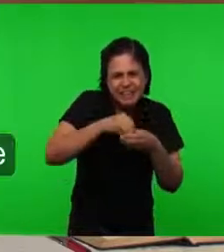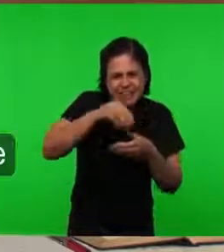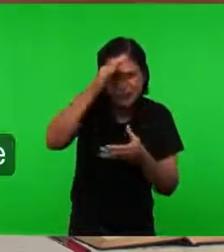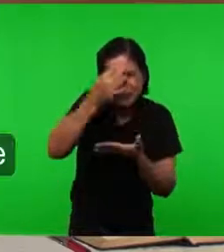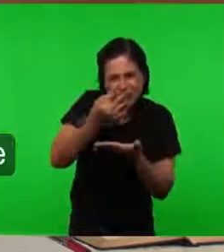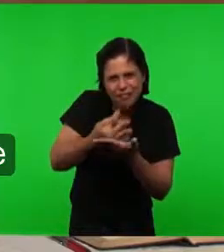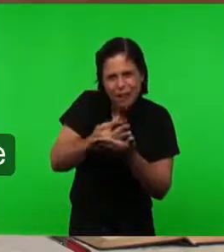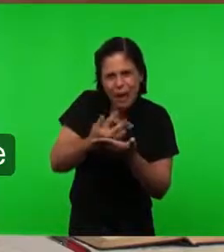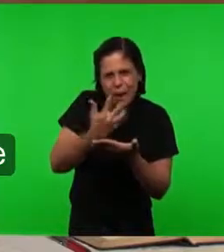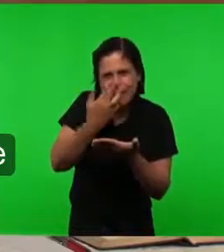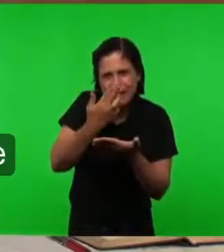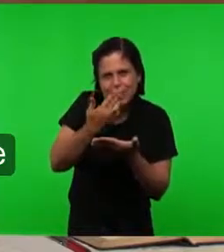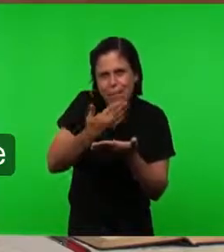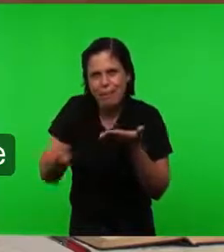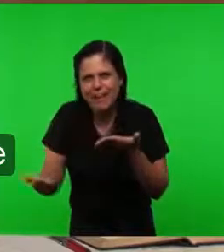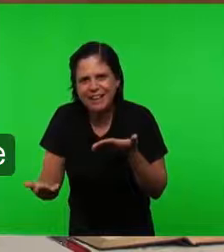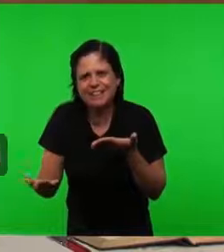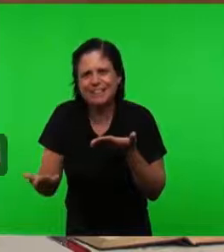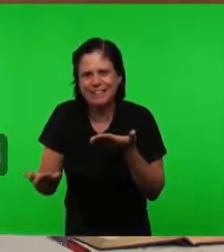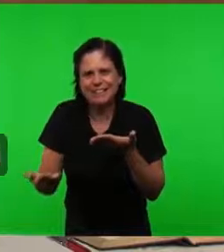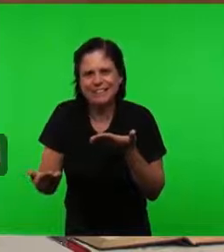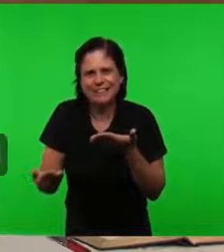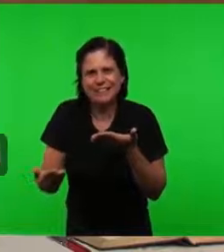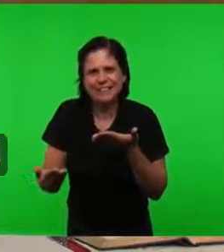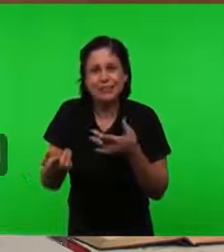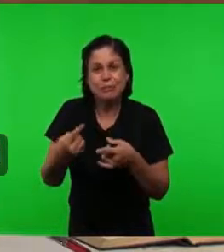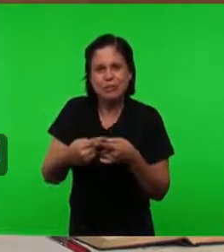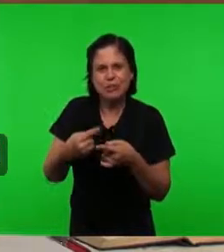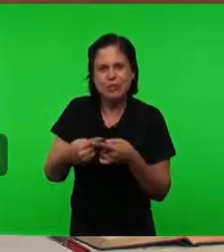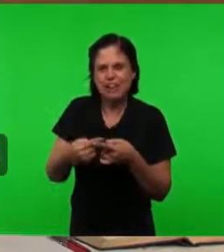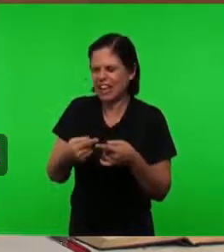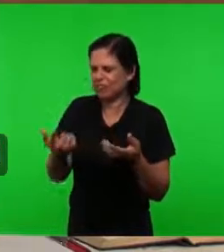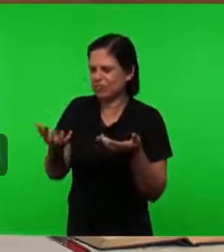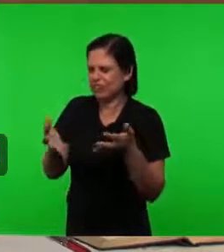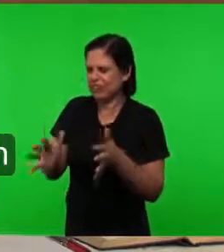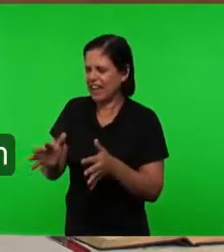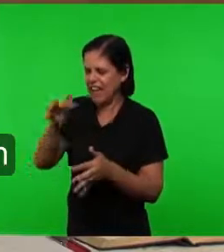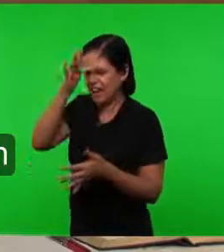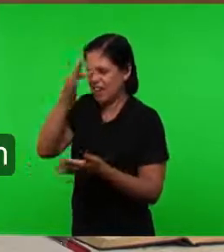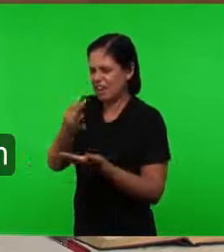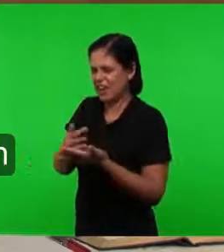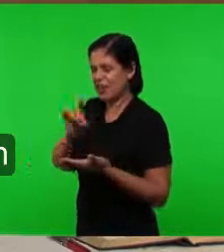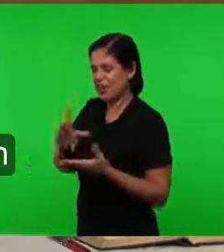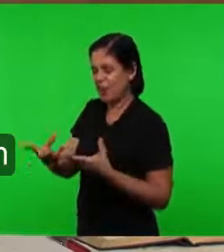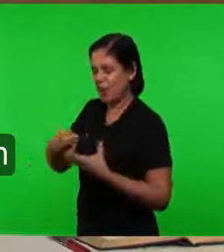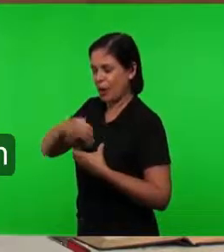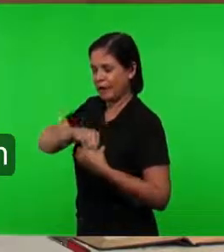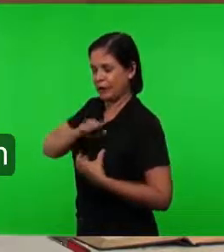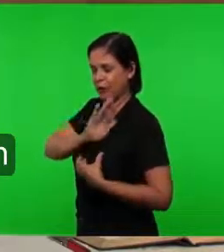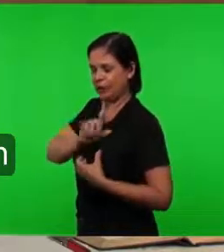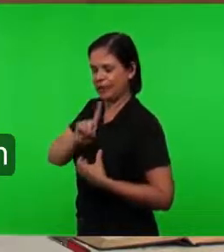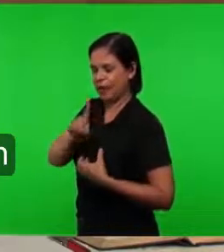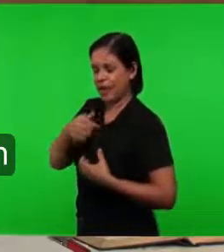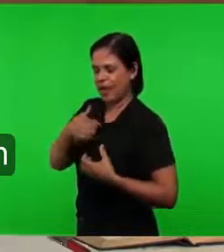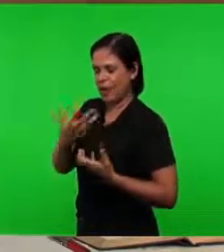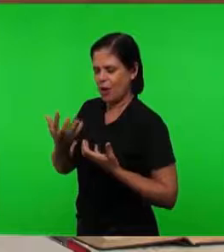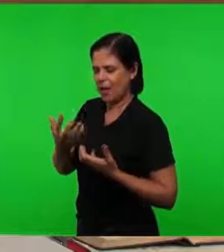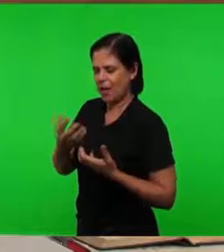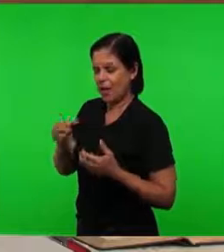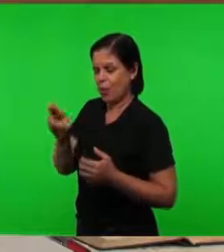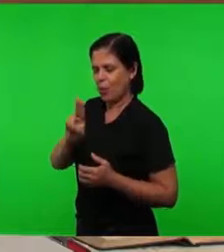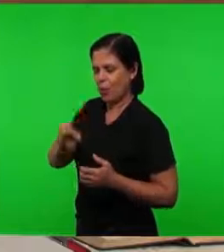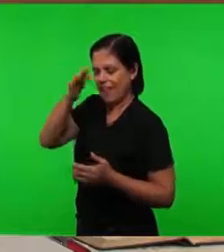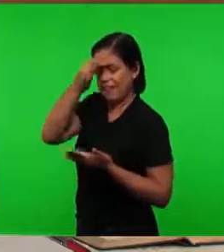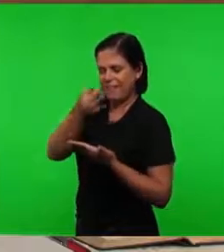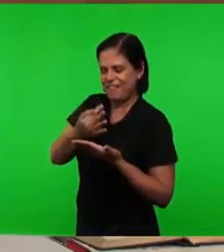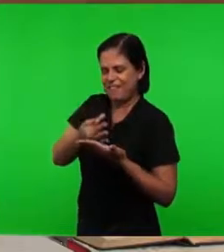Quando o homem Toma Isso E coloca no campo Do seu interesse Semeia No campo Do seu interesse Ele transforma agora A fé